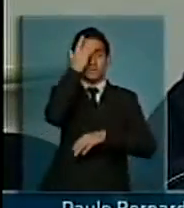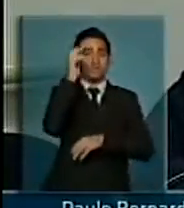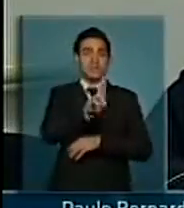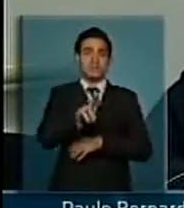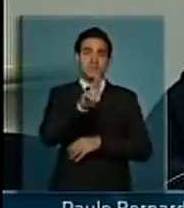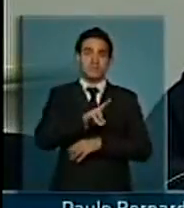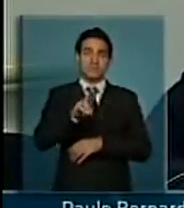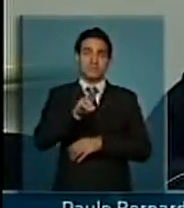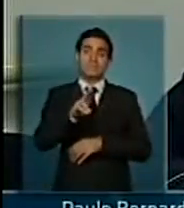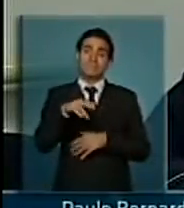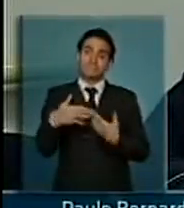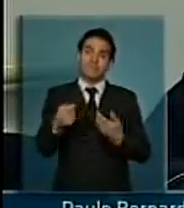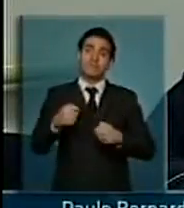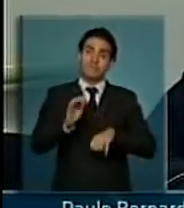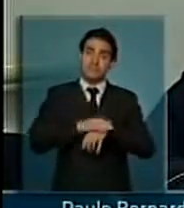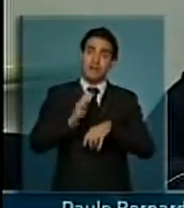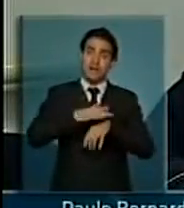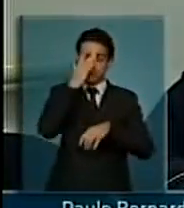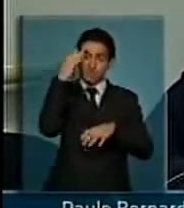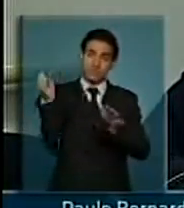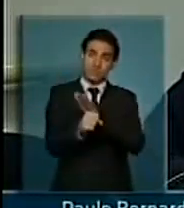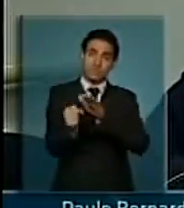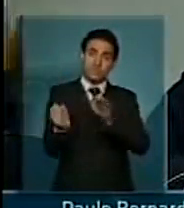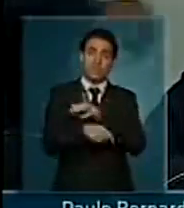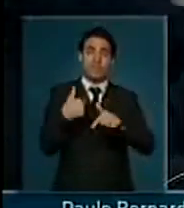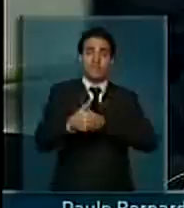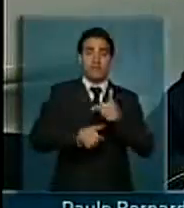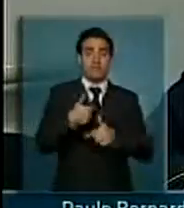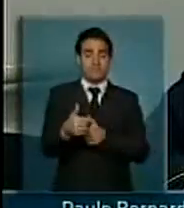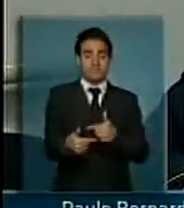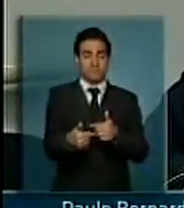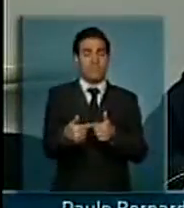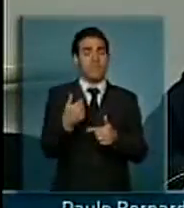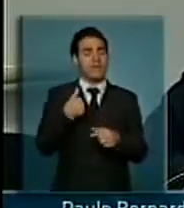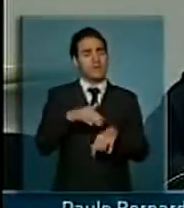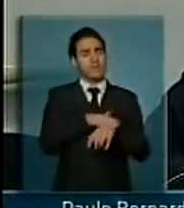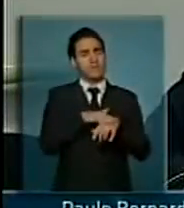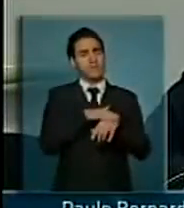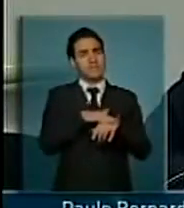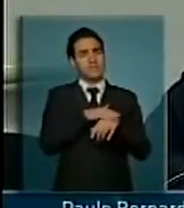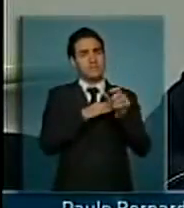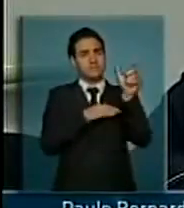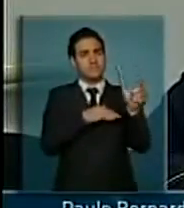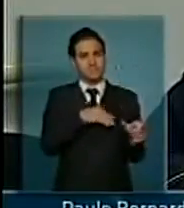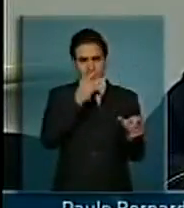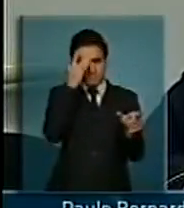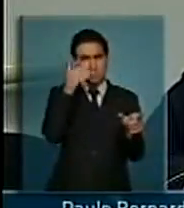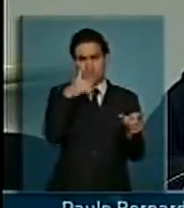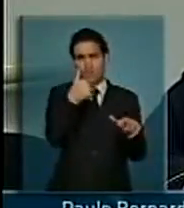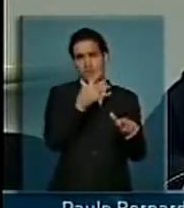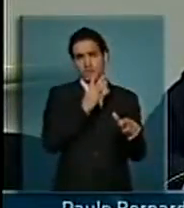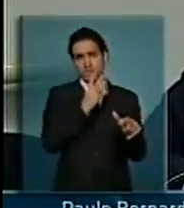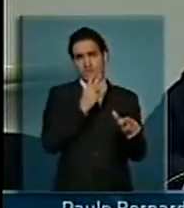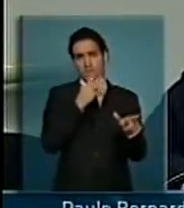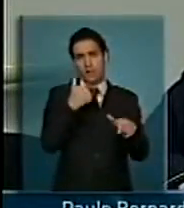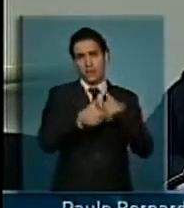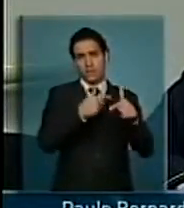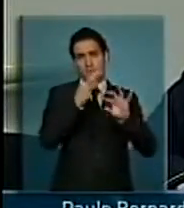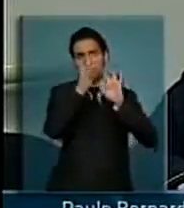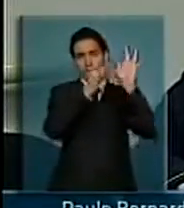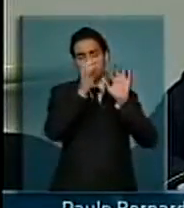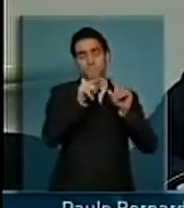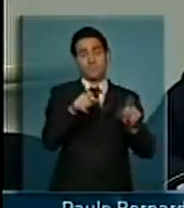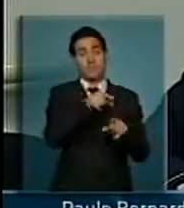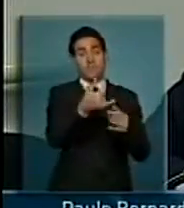e cada vez vai precisar de mais gente para fazer isso. Eu conversando com gente do setor, eu tomei